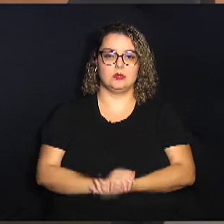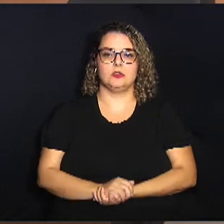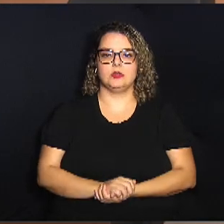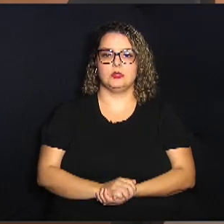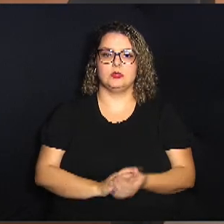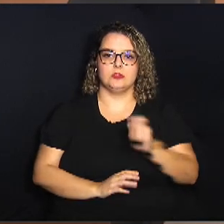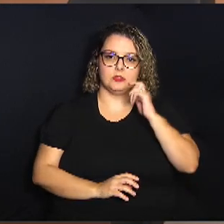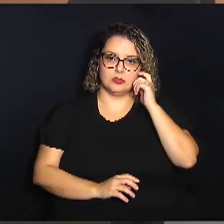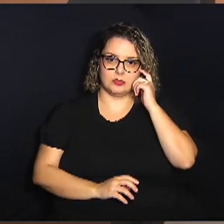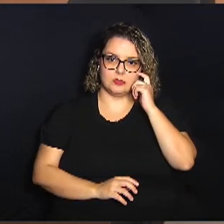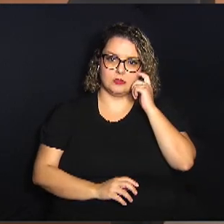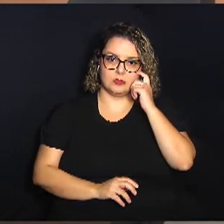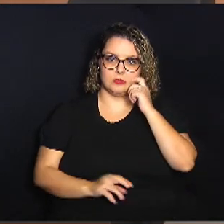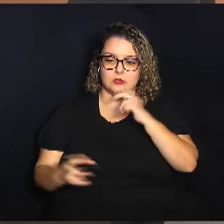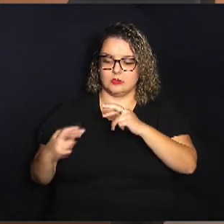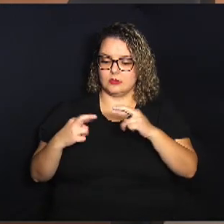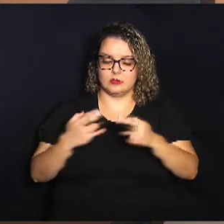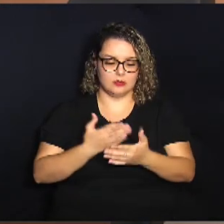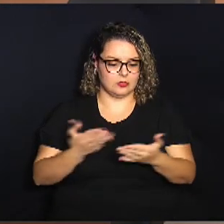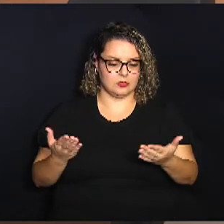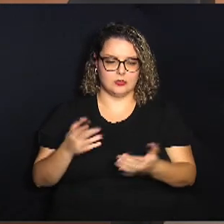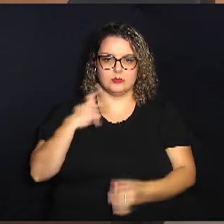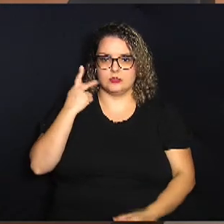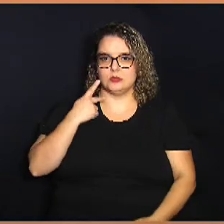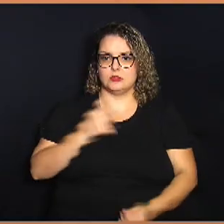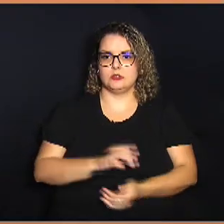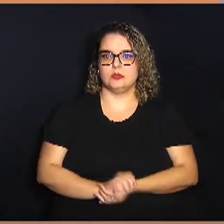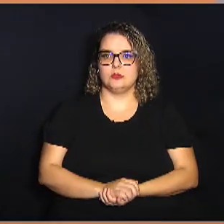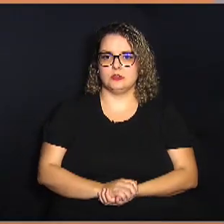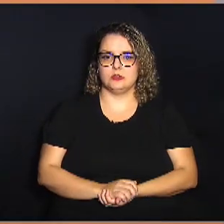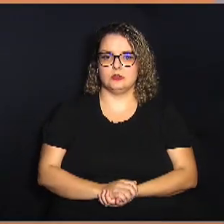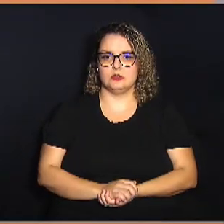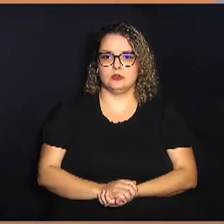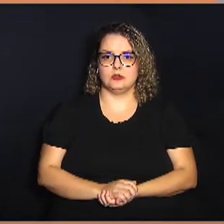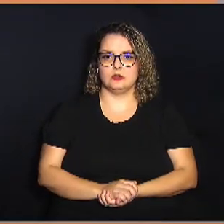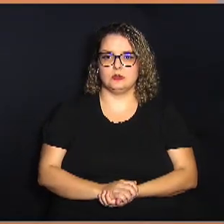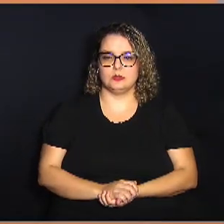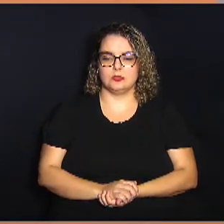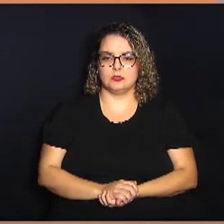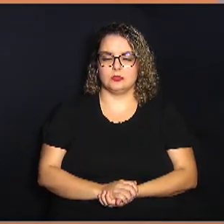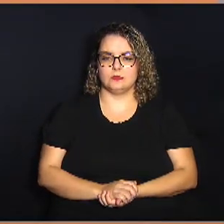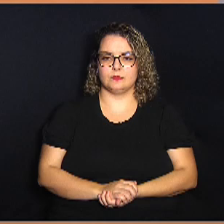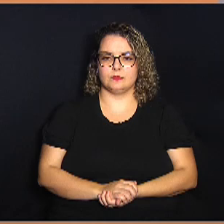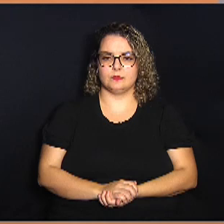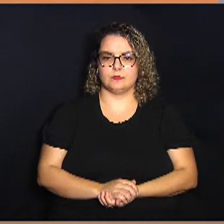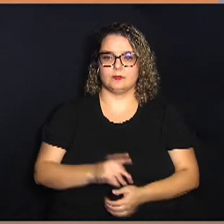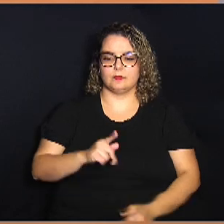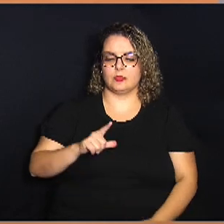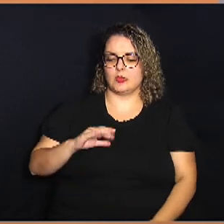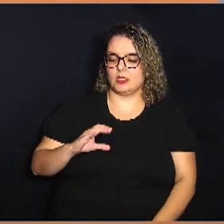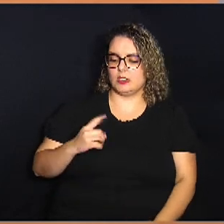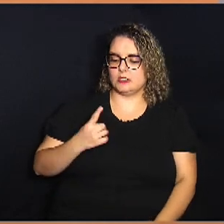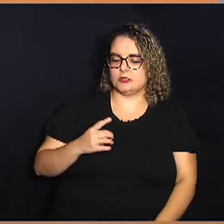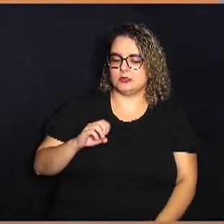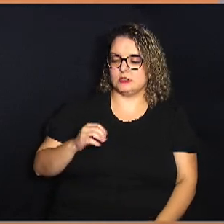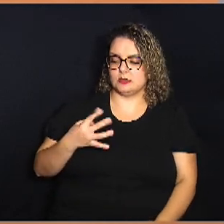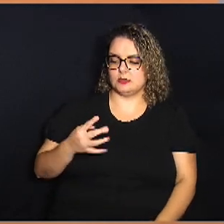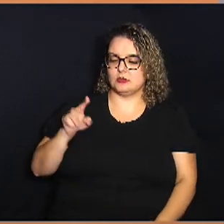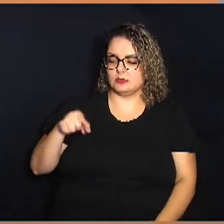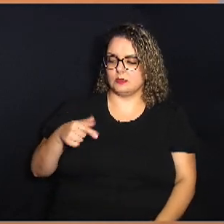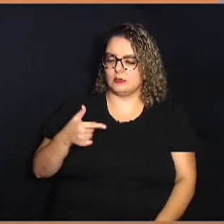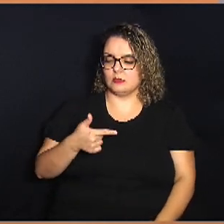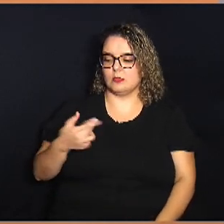coloco a apreciação processo 239902 PLC 104 2023